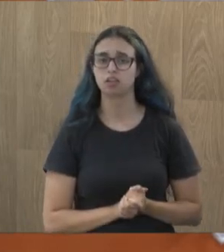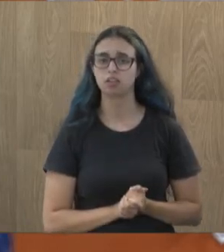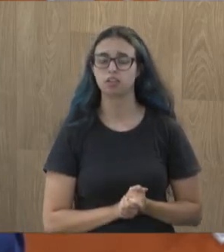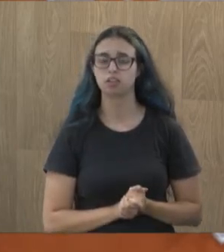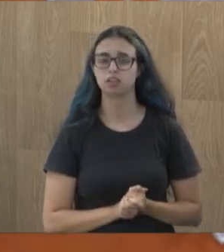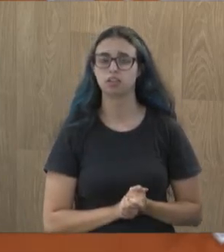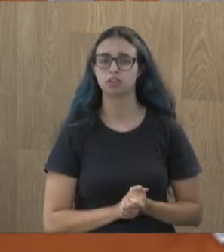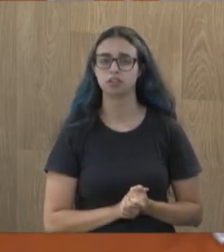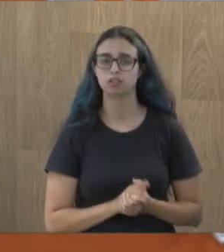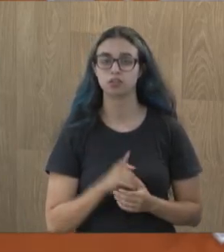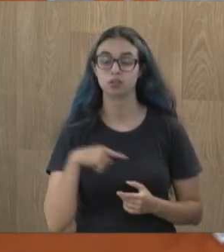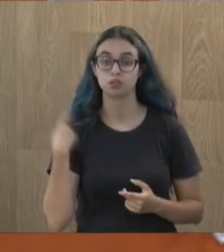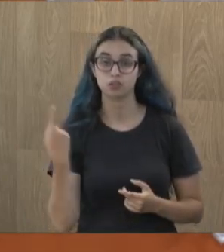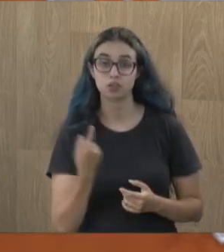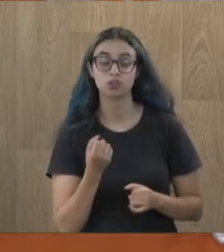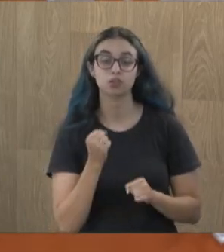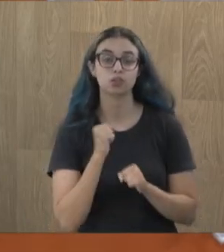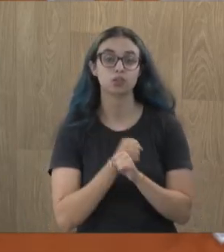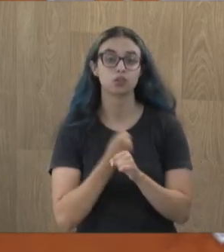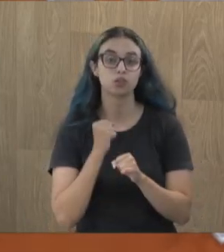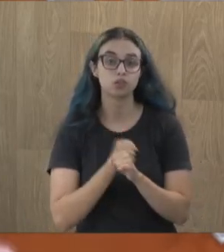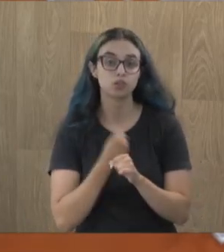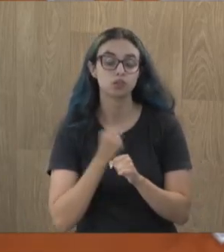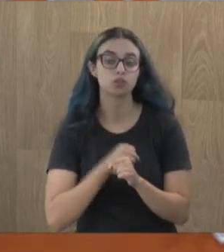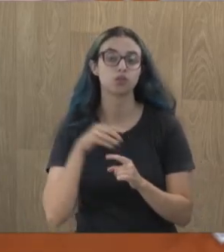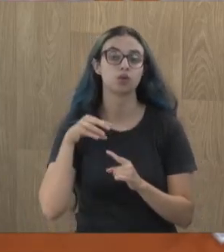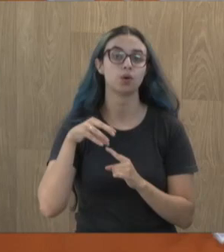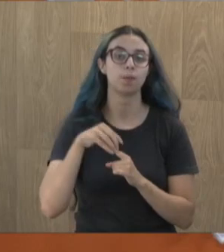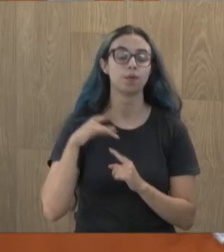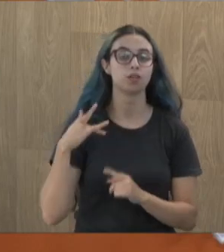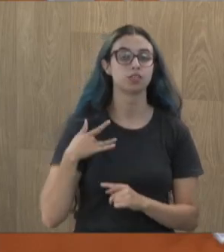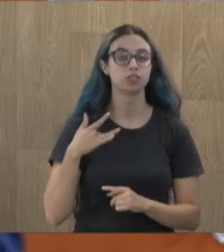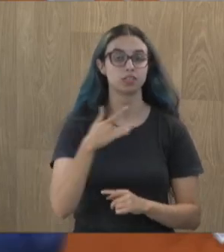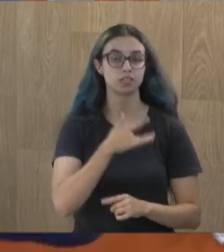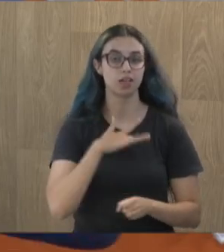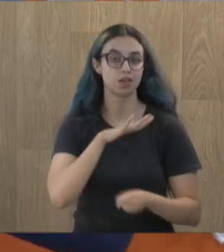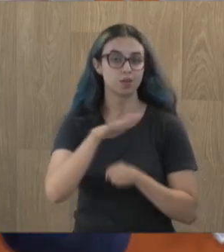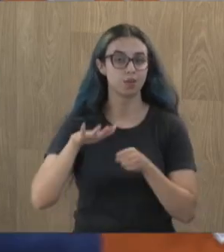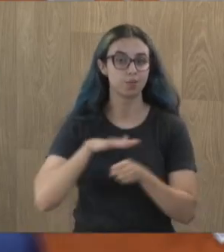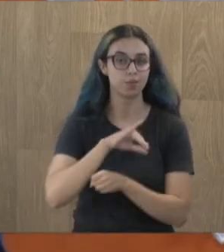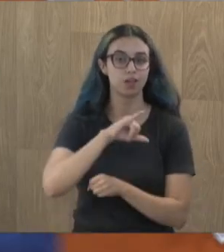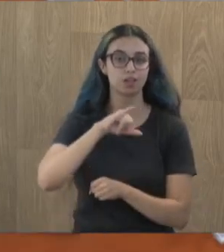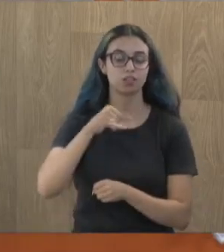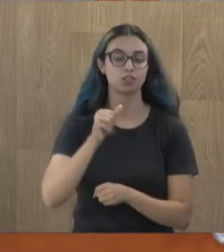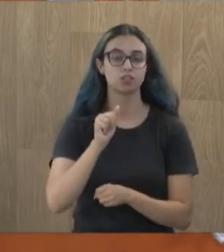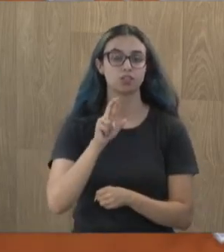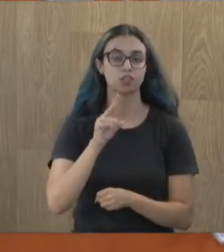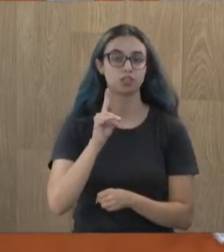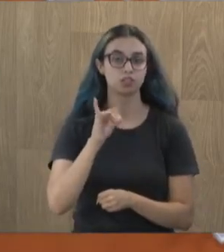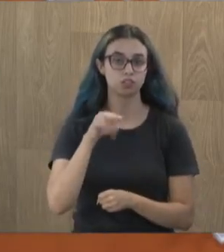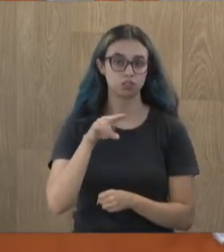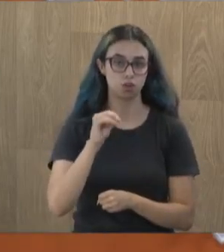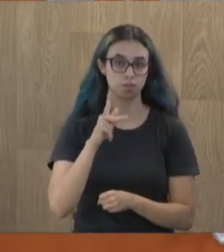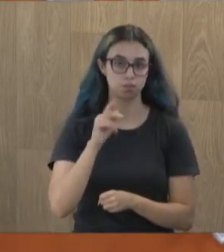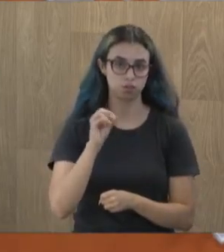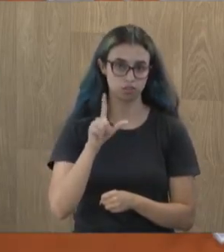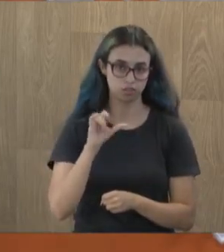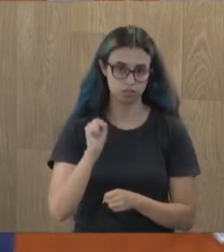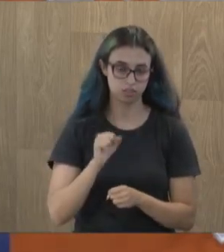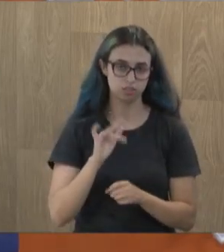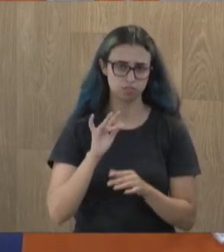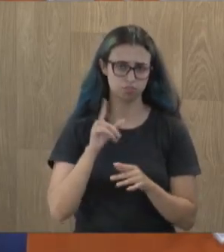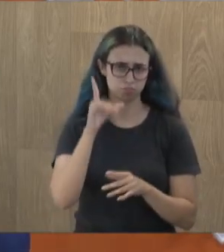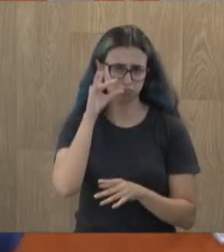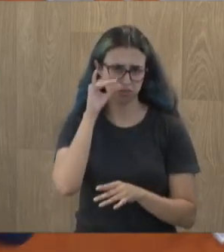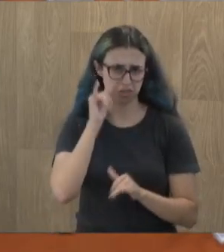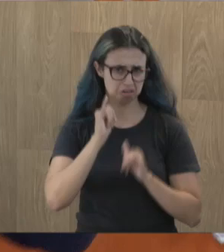Se a gente constrói um posto de saúde que nós vamos fazer lá no Jardinópolis, do exato zero, opa, não fala não.